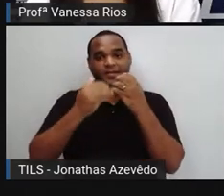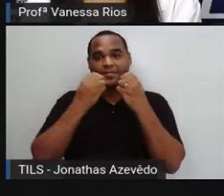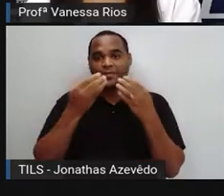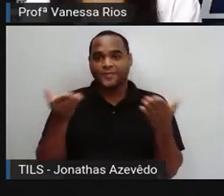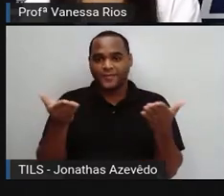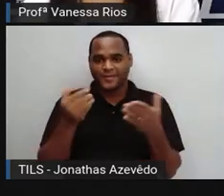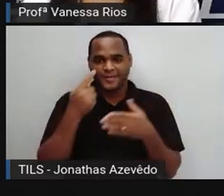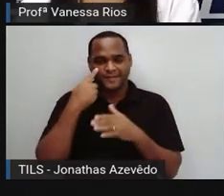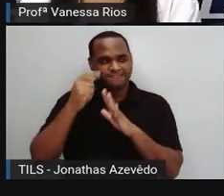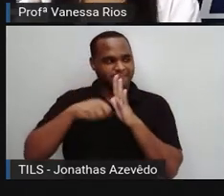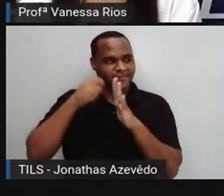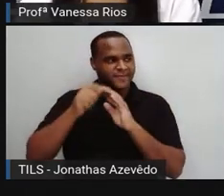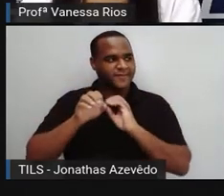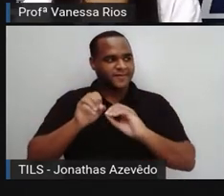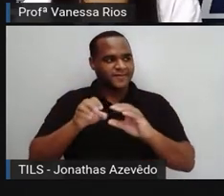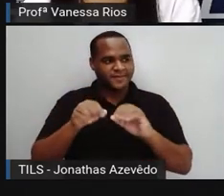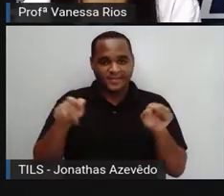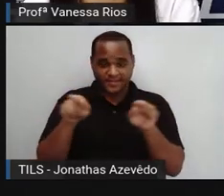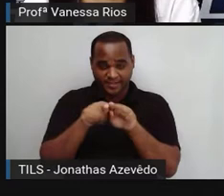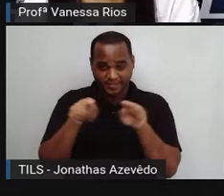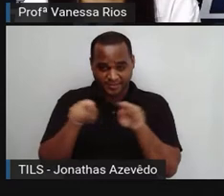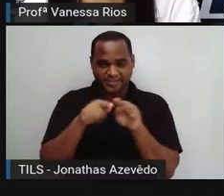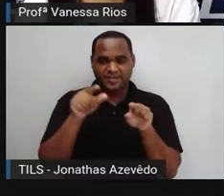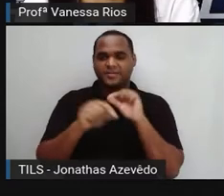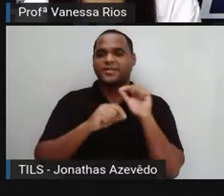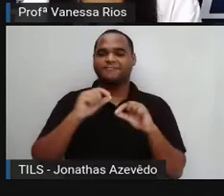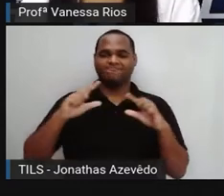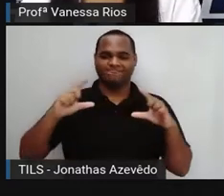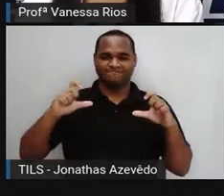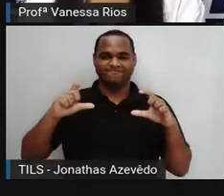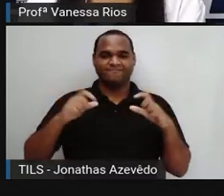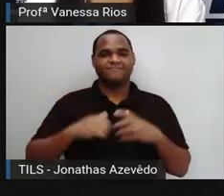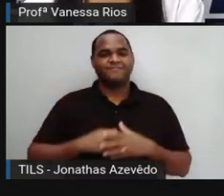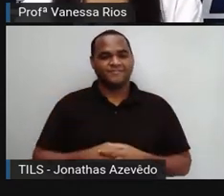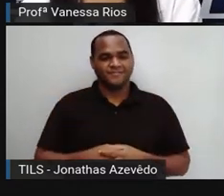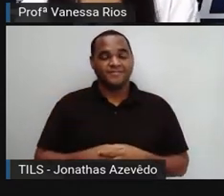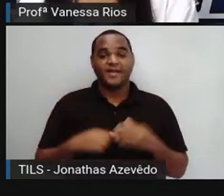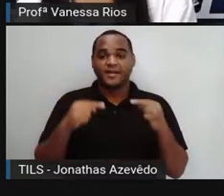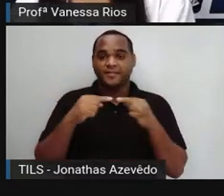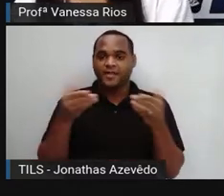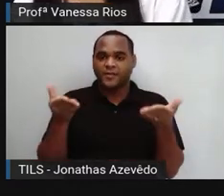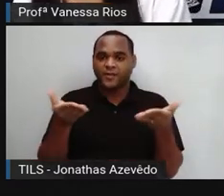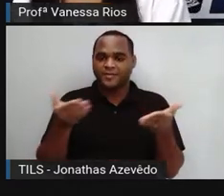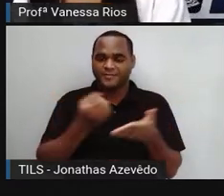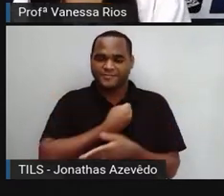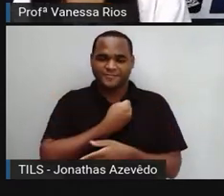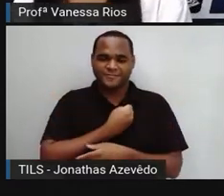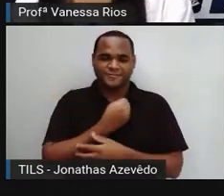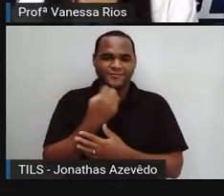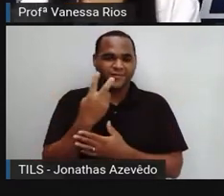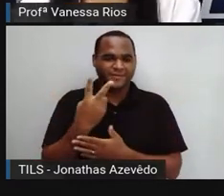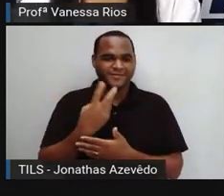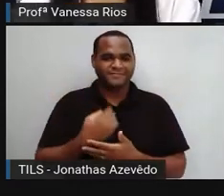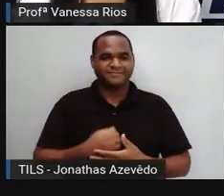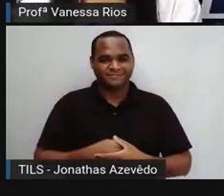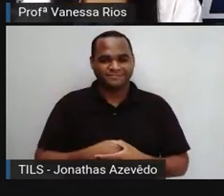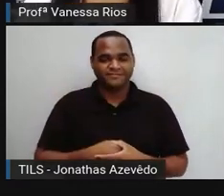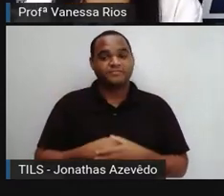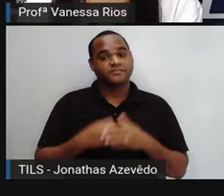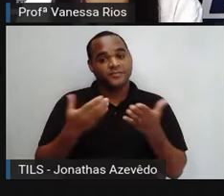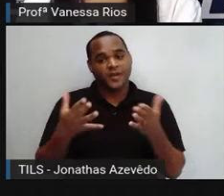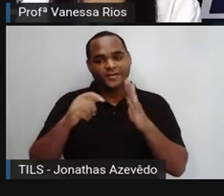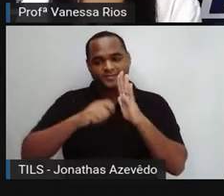desta videoaula também é sobre fotografia, agora na parte 2. Então, esta